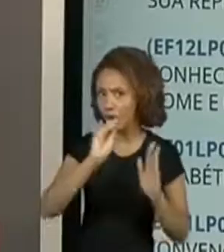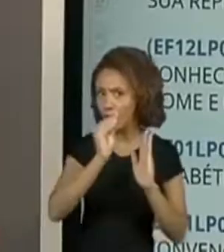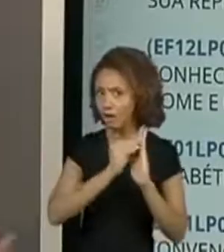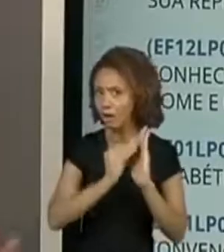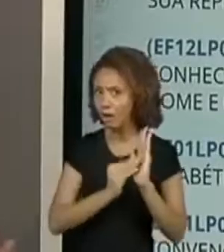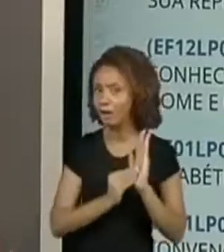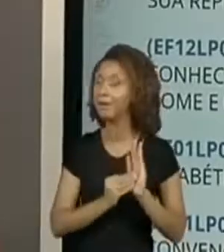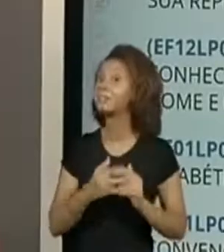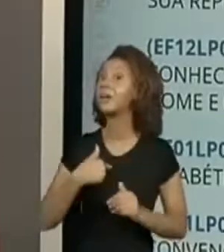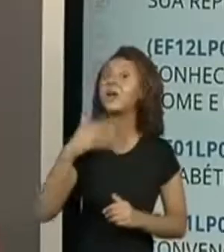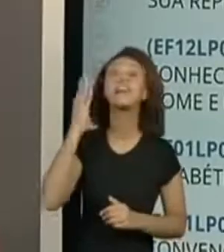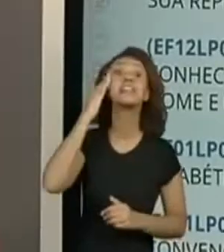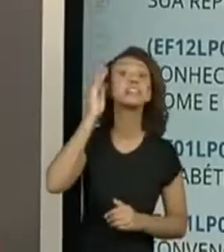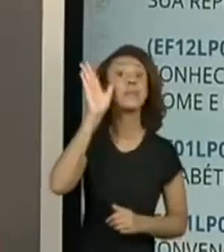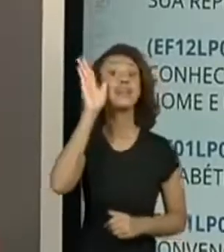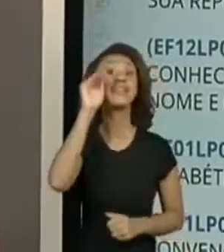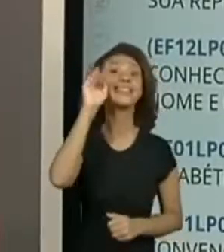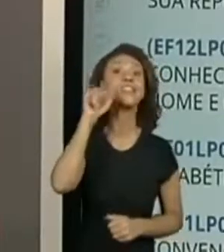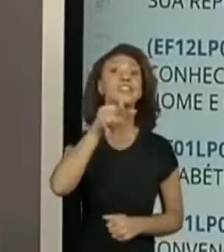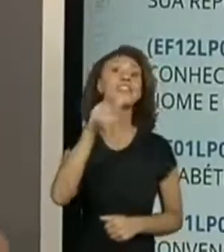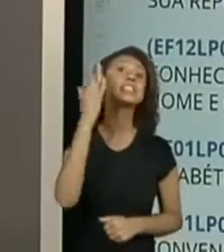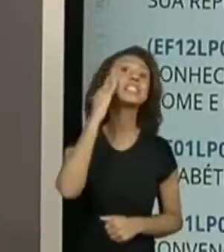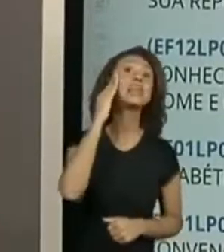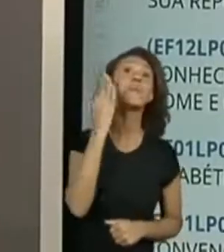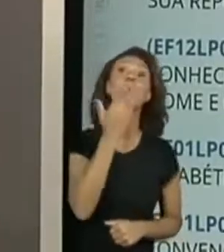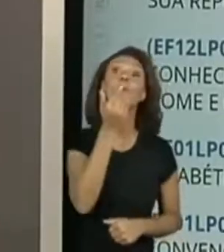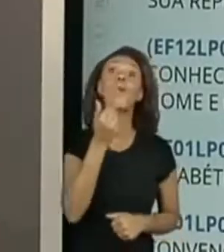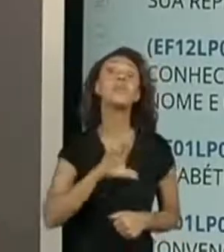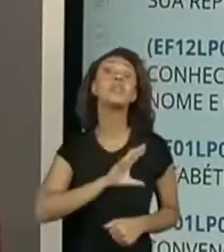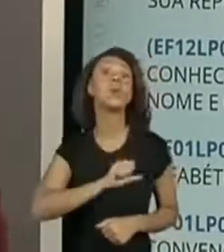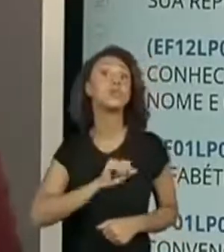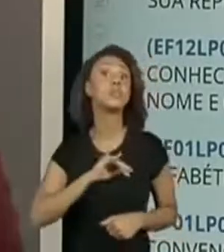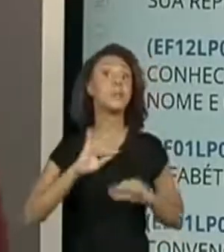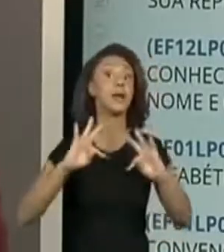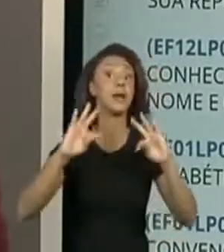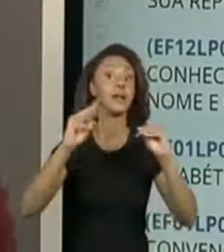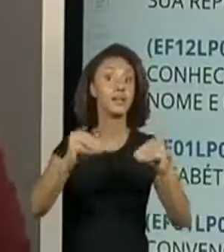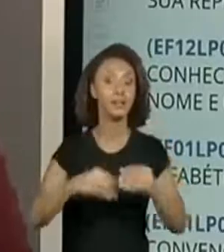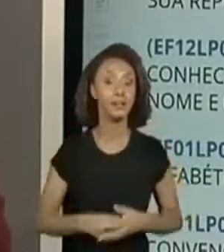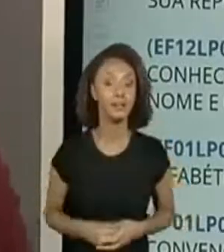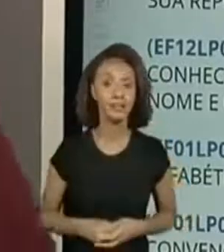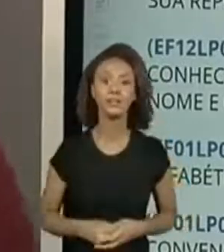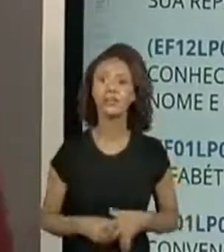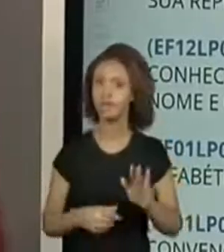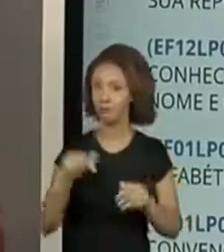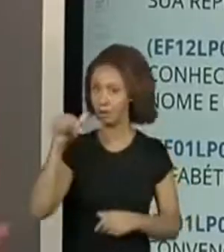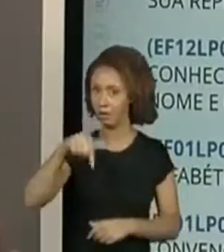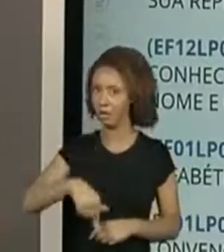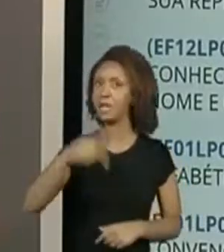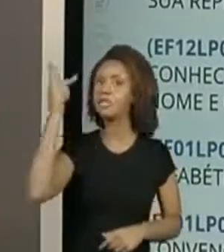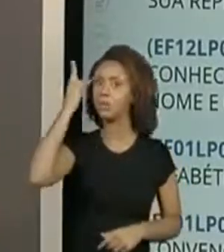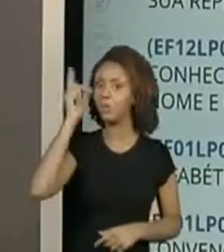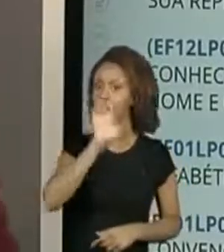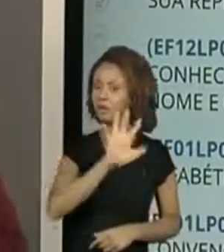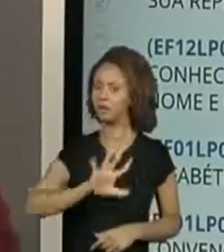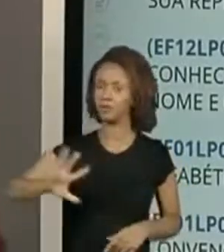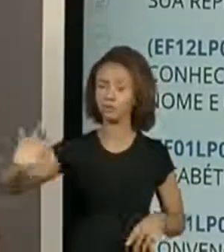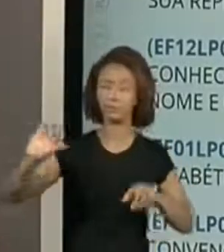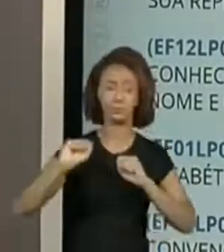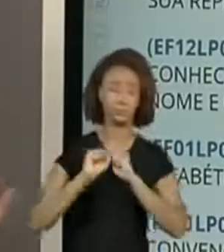Estou louca para descobrir quais são as comidas preferidas de todos vocês. E olha que o estado de São Paulo é gigantesco.